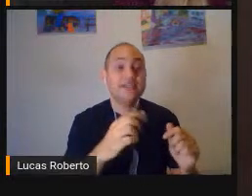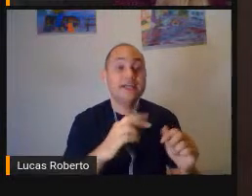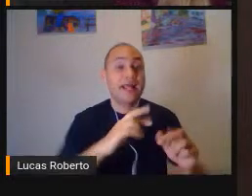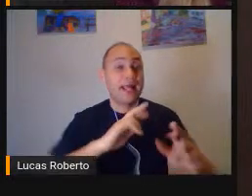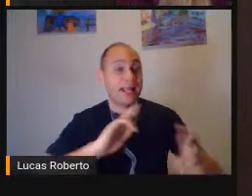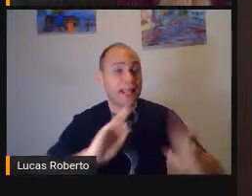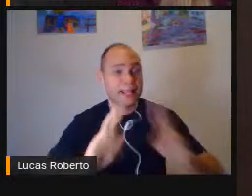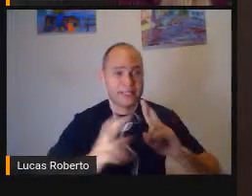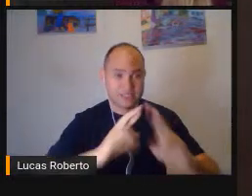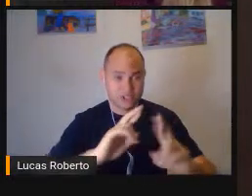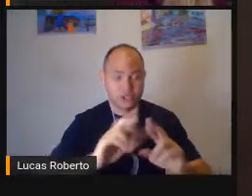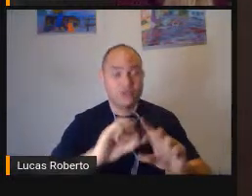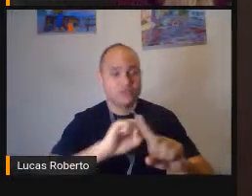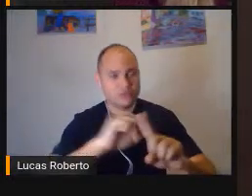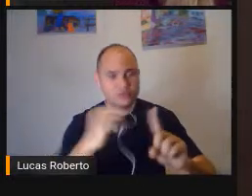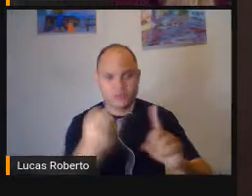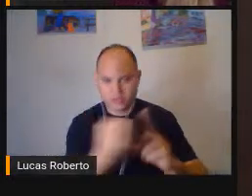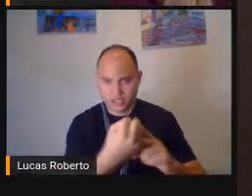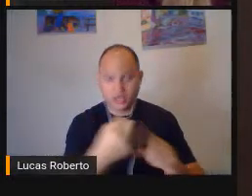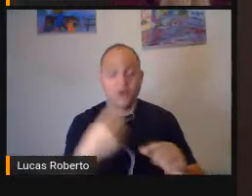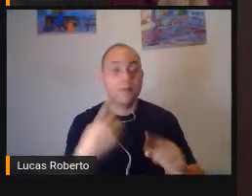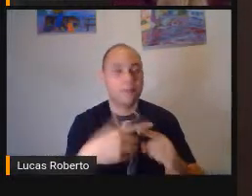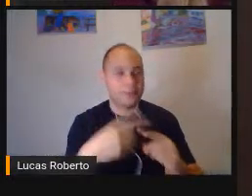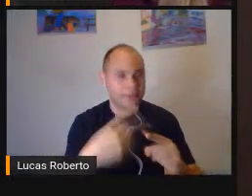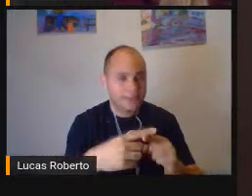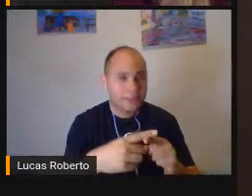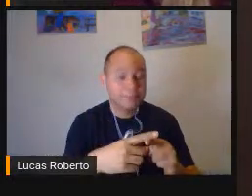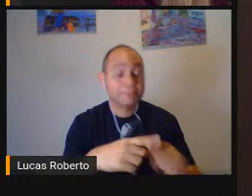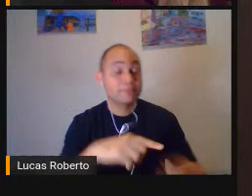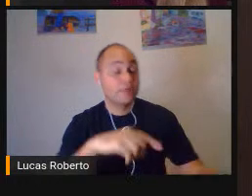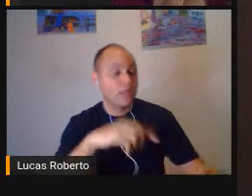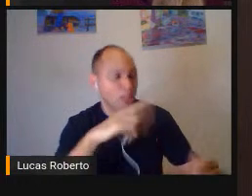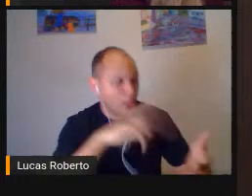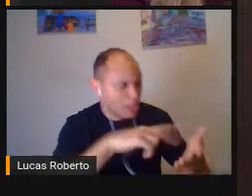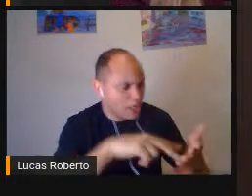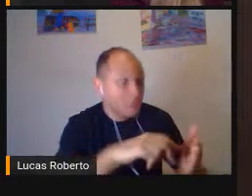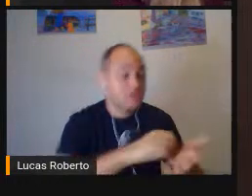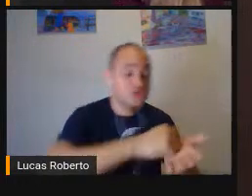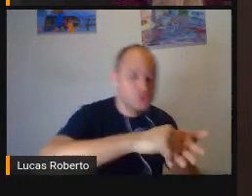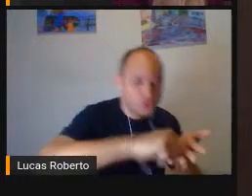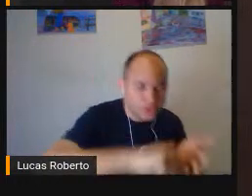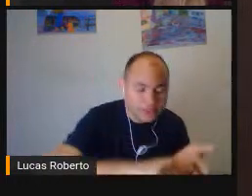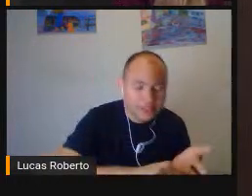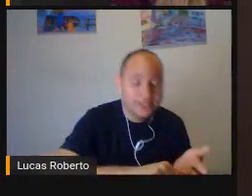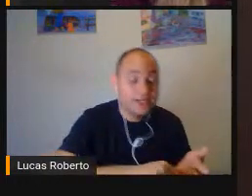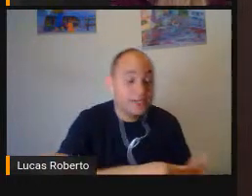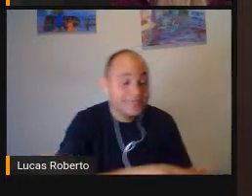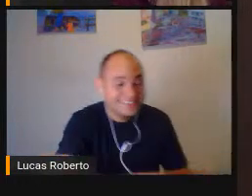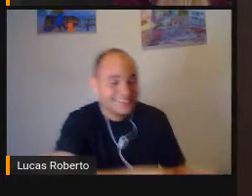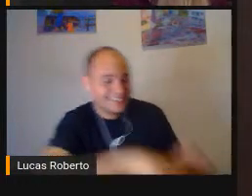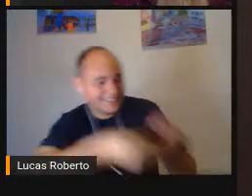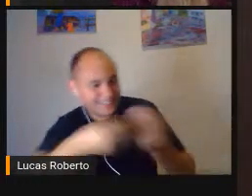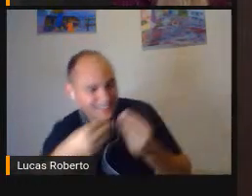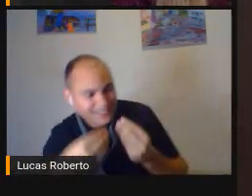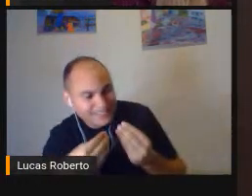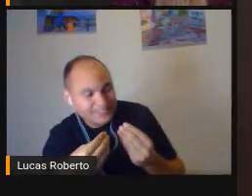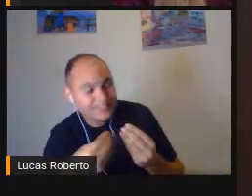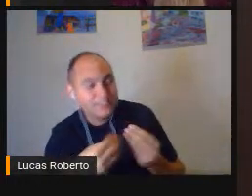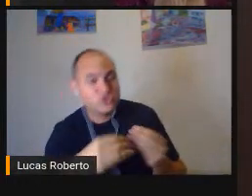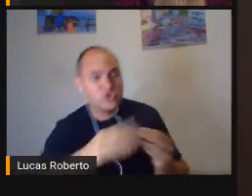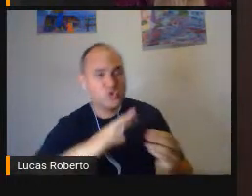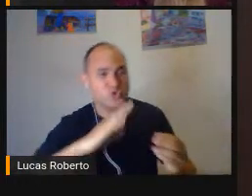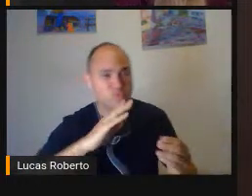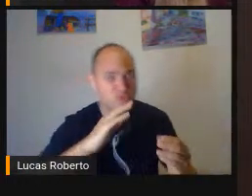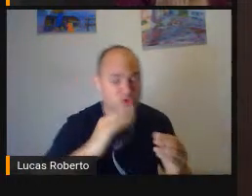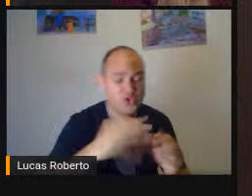Visam justamente A produção de conhecimento A formação cultural A formação humana Ela precisa Acontecer